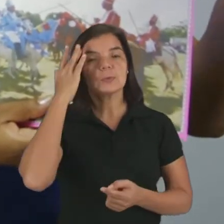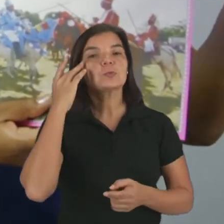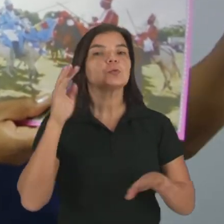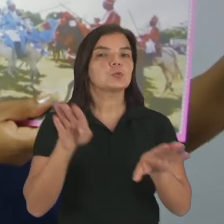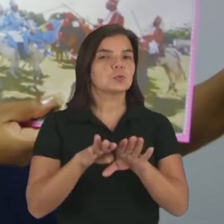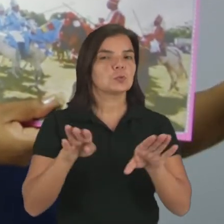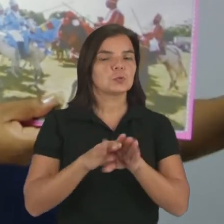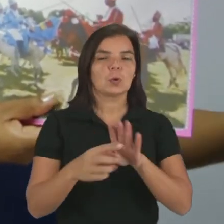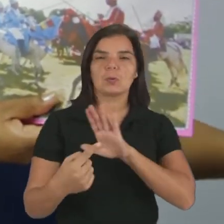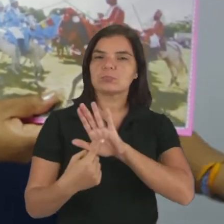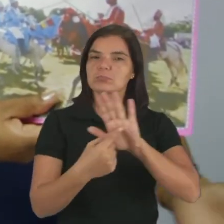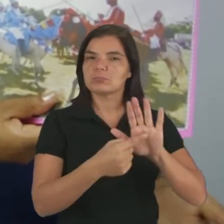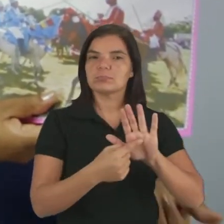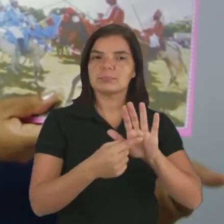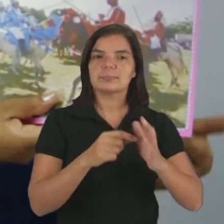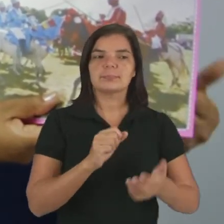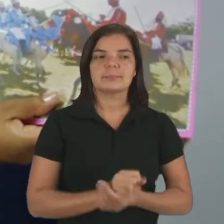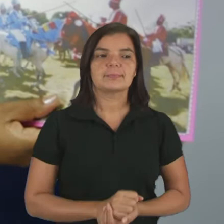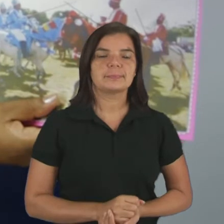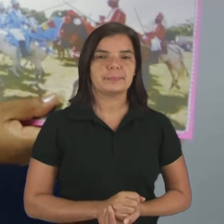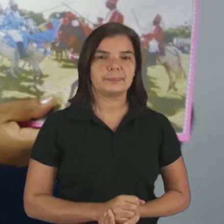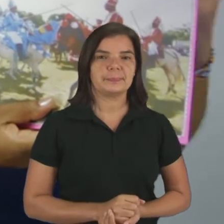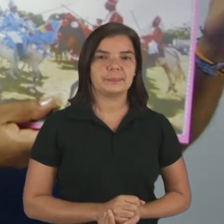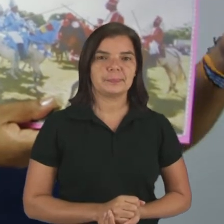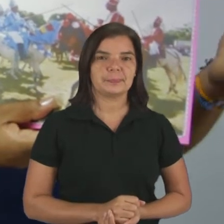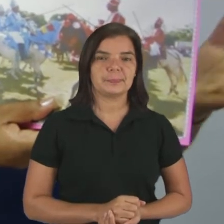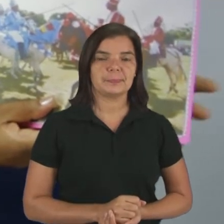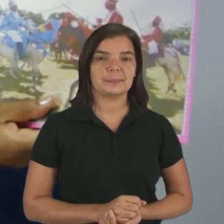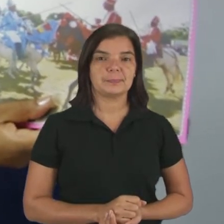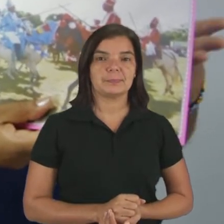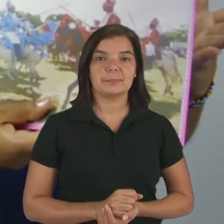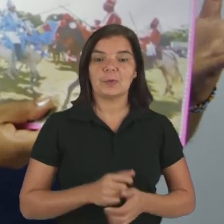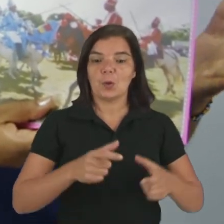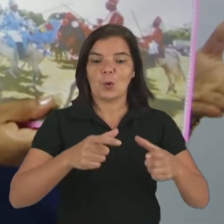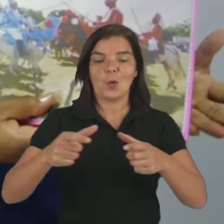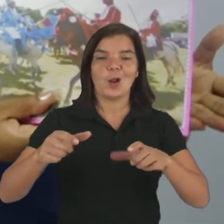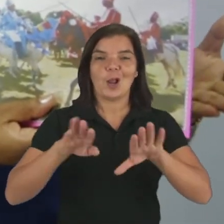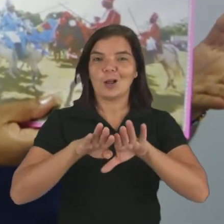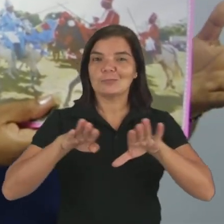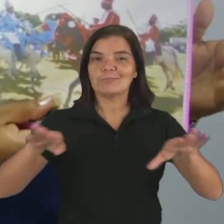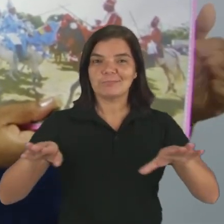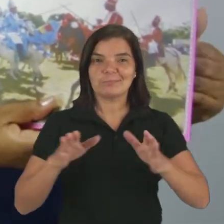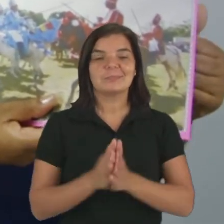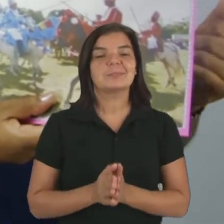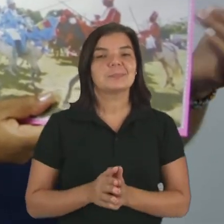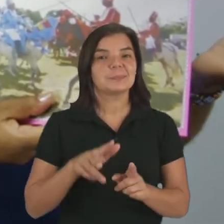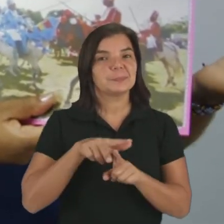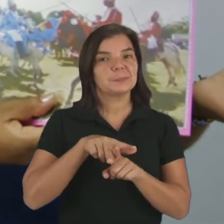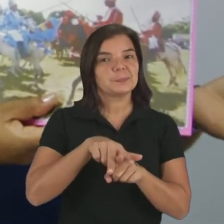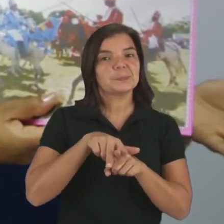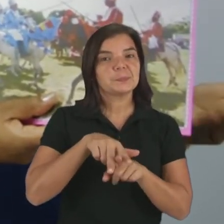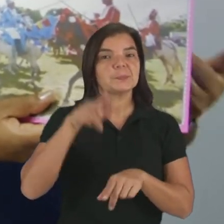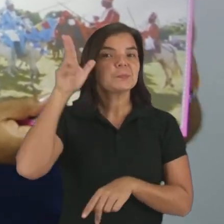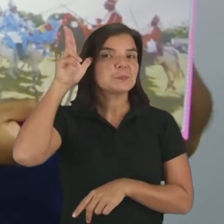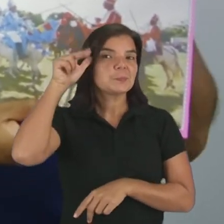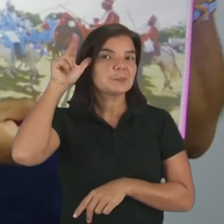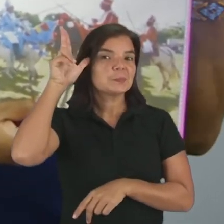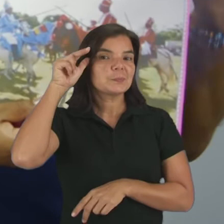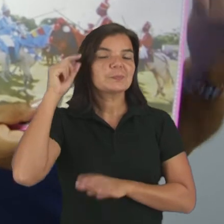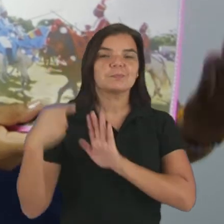tá bom? Era um espetáculo, tá? Assim, ao ar livre, né? Com seus cavalos, cada um